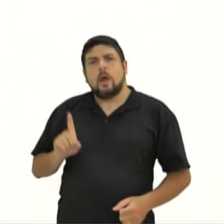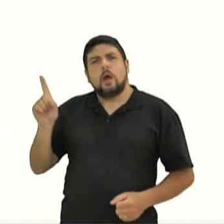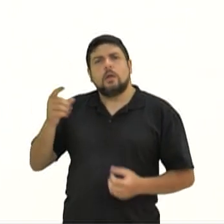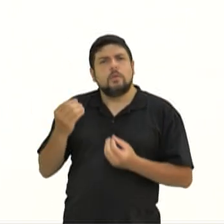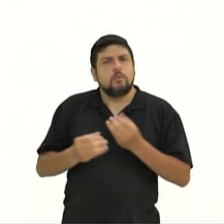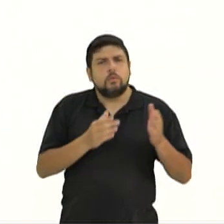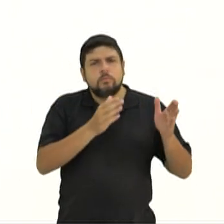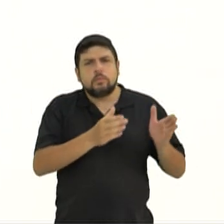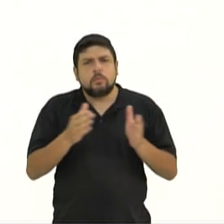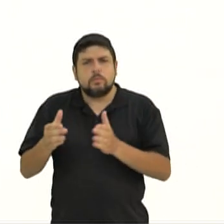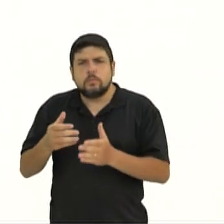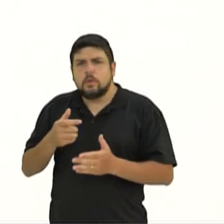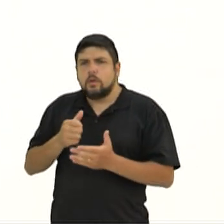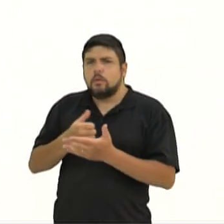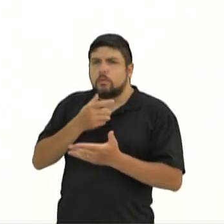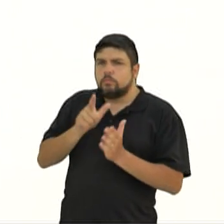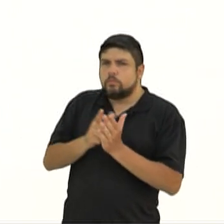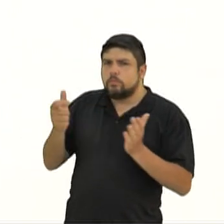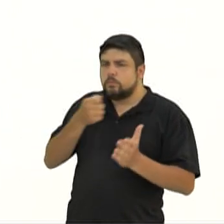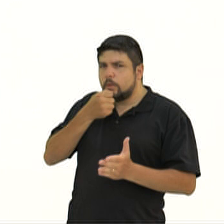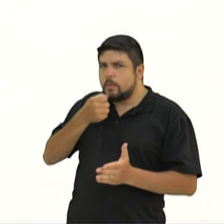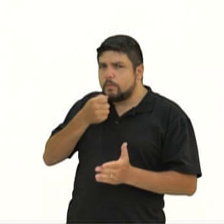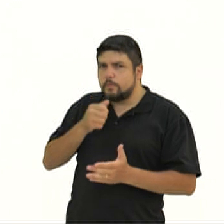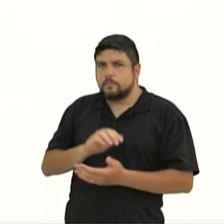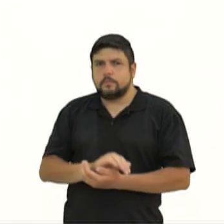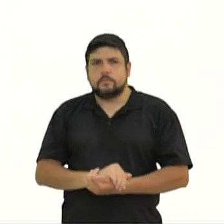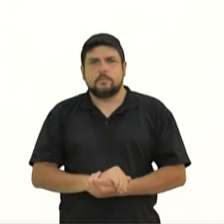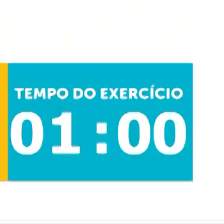as partes dessa reportagem, e logo eu volto com a resposta correta.